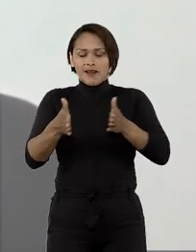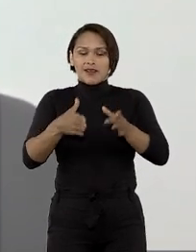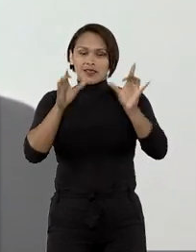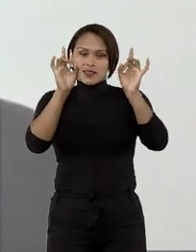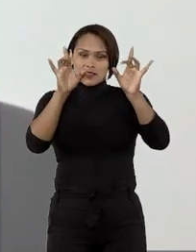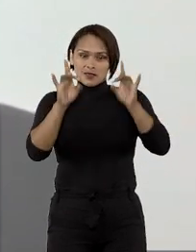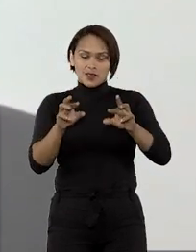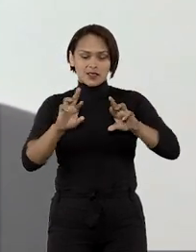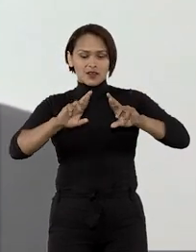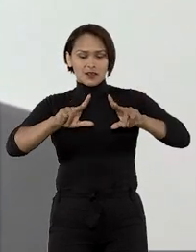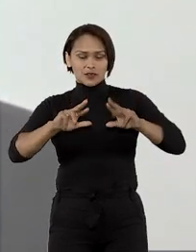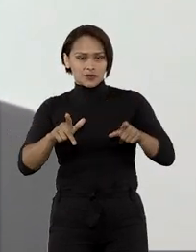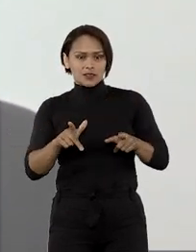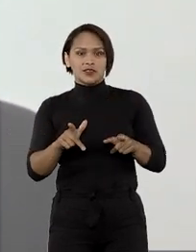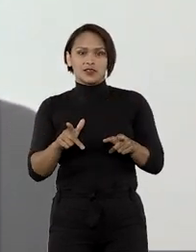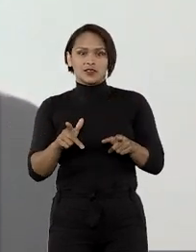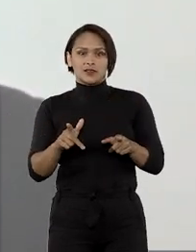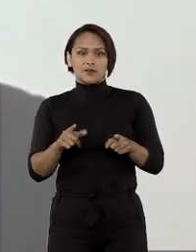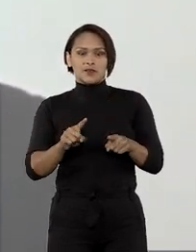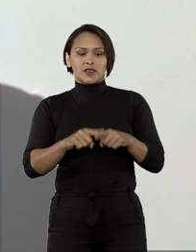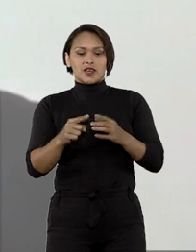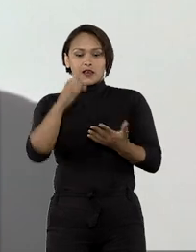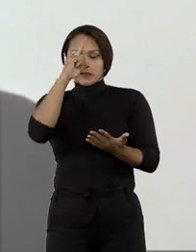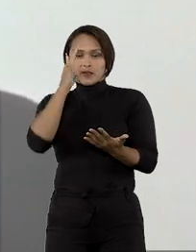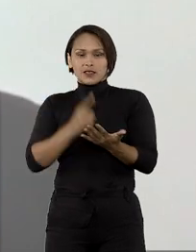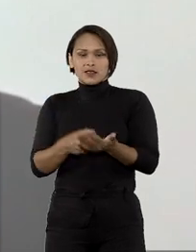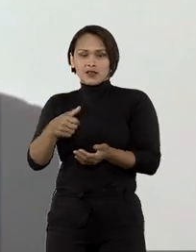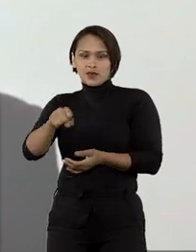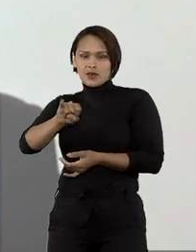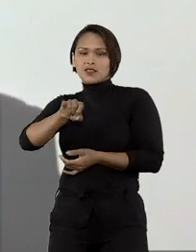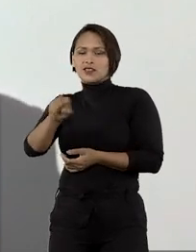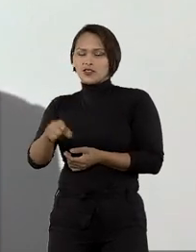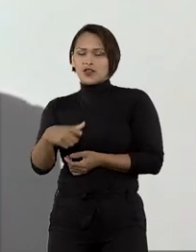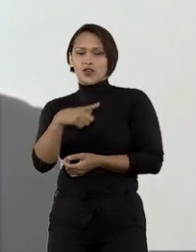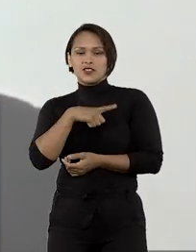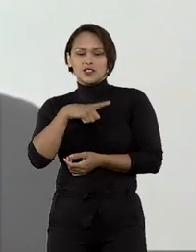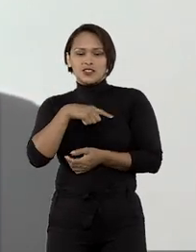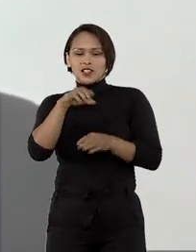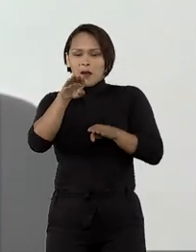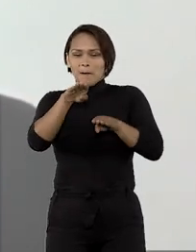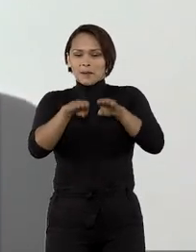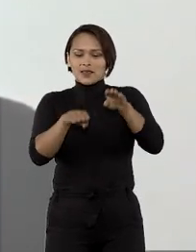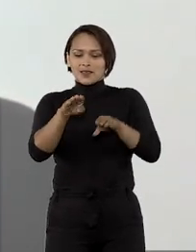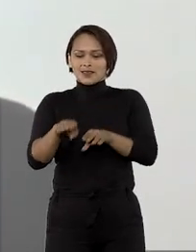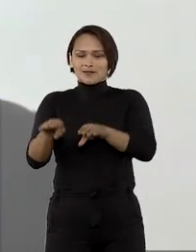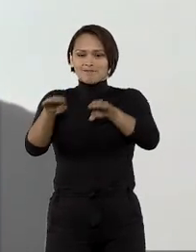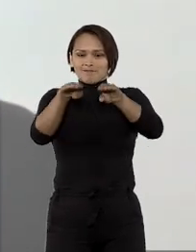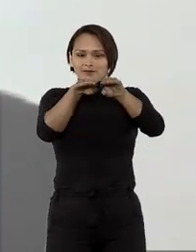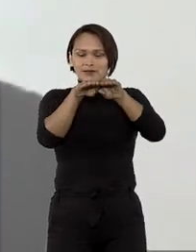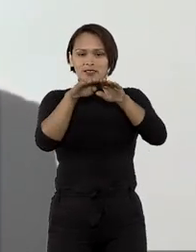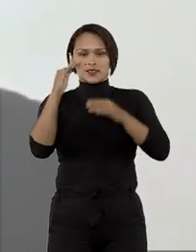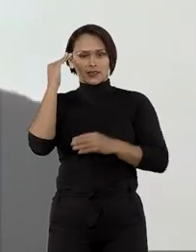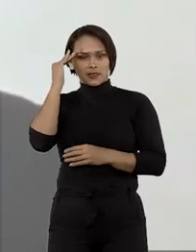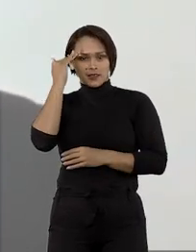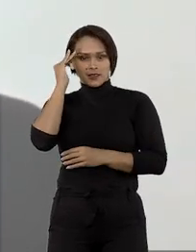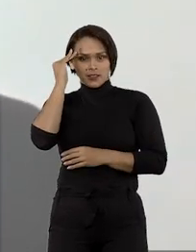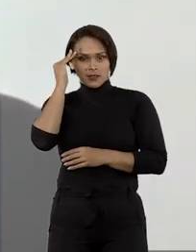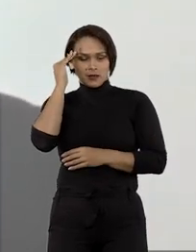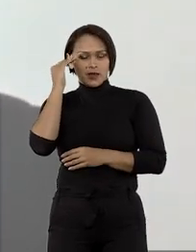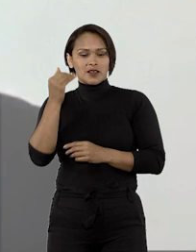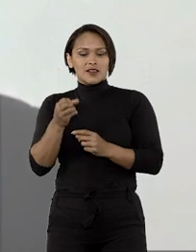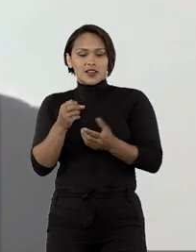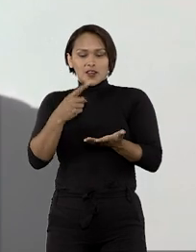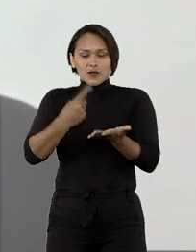forma diferenciada de aposentadoria e com a decisão do STJ a gente tem uma pacificação desse entendimento que foi